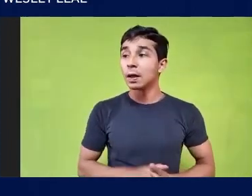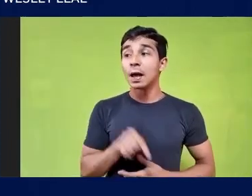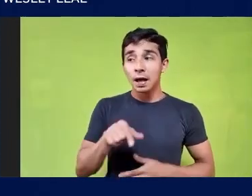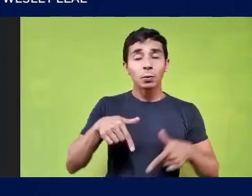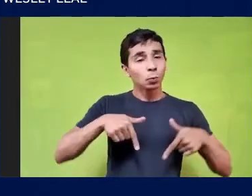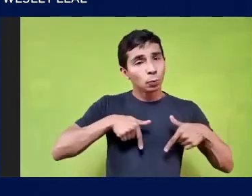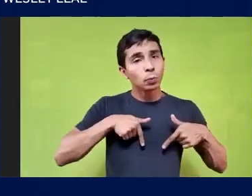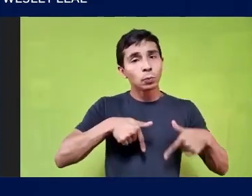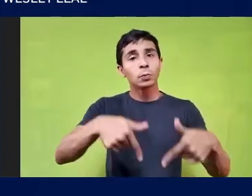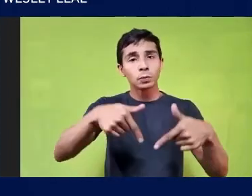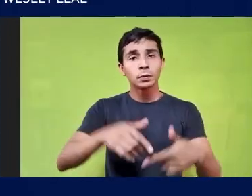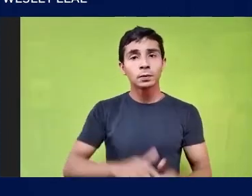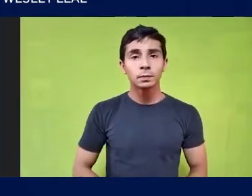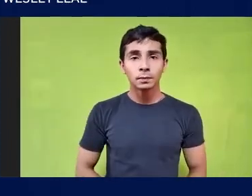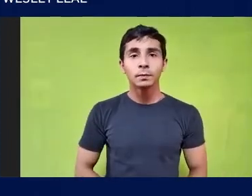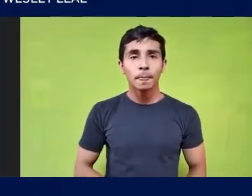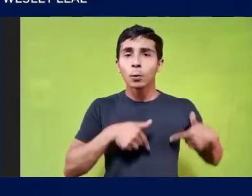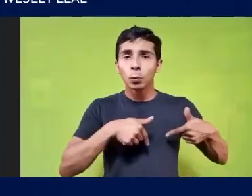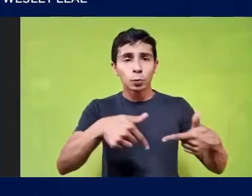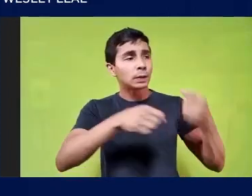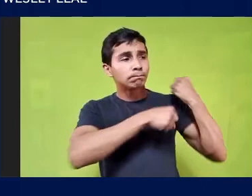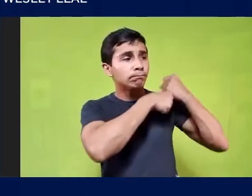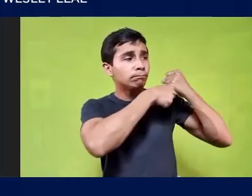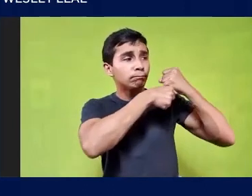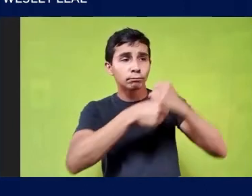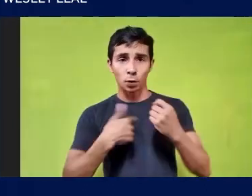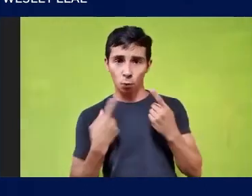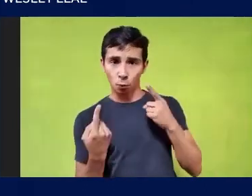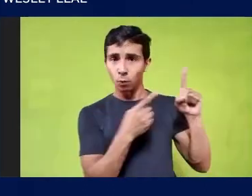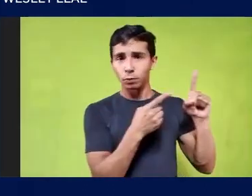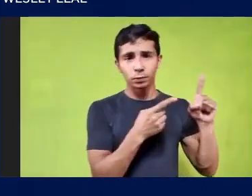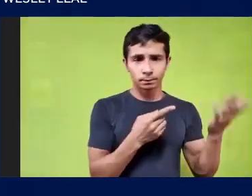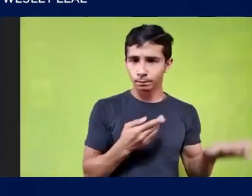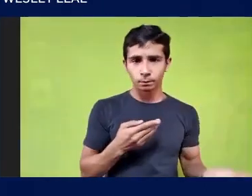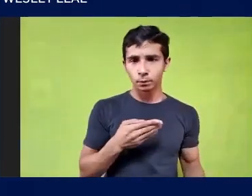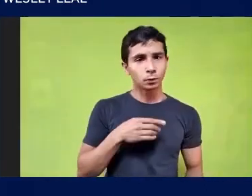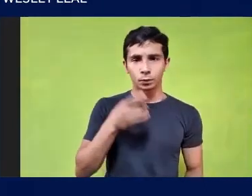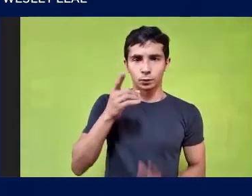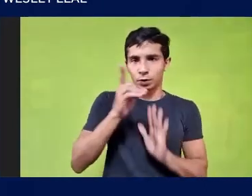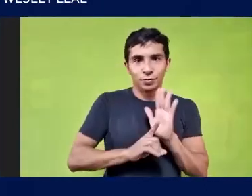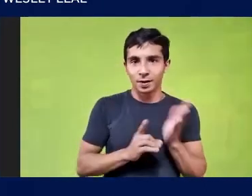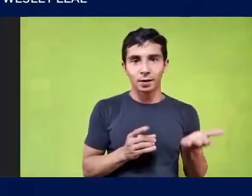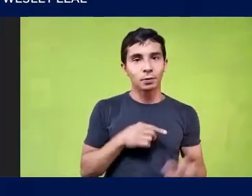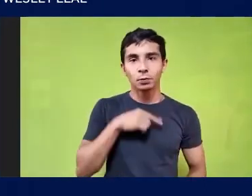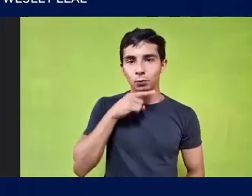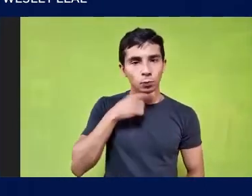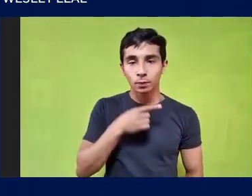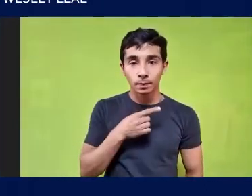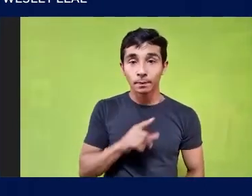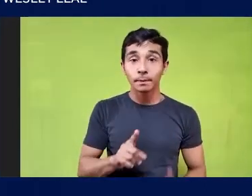direito Aí sim Eu não tenho o direito De contestar Do meu ponto de vista Mas Entretanto